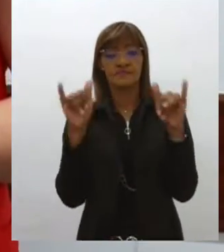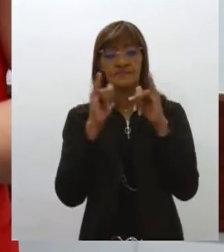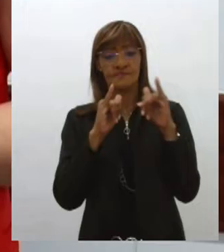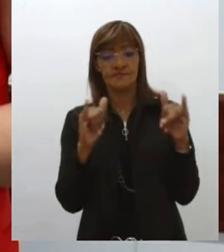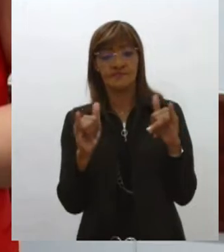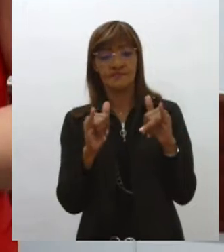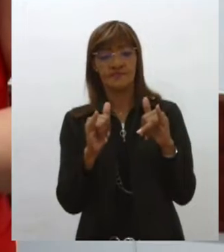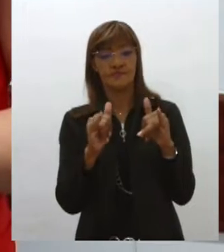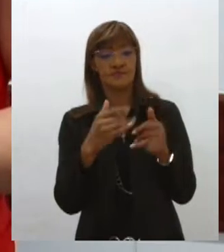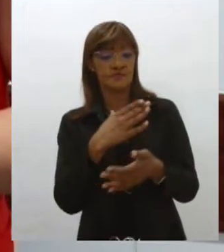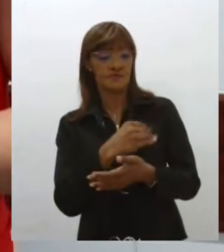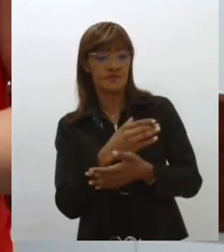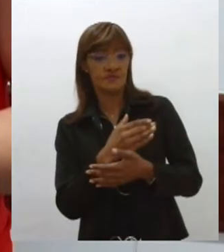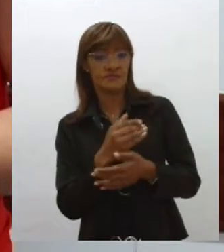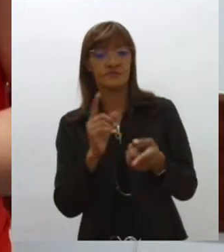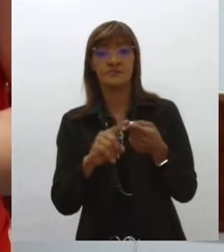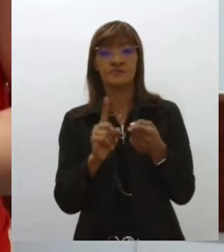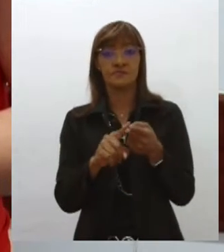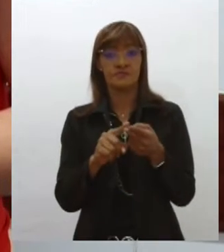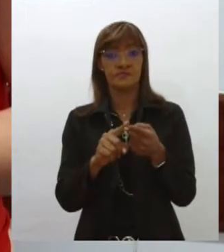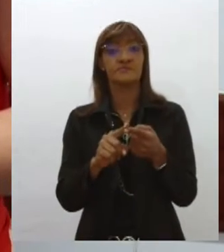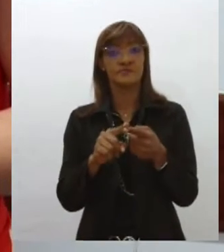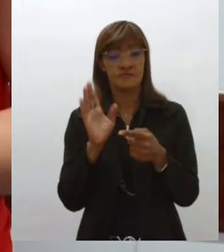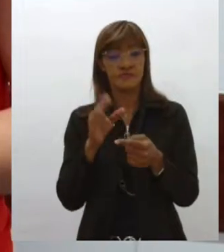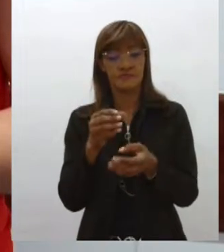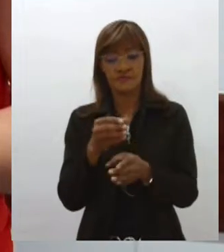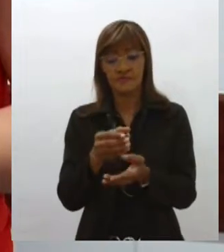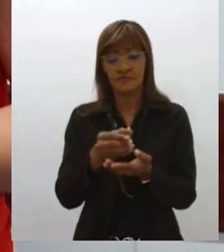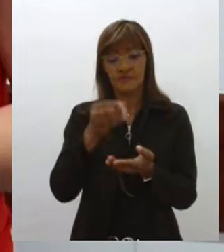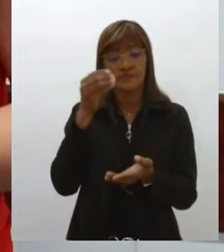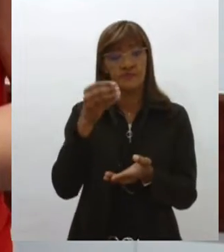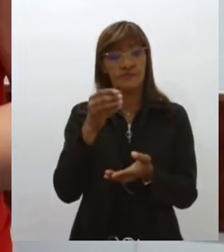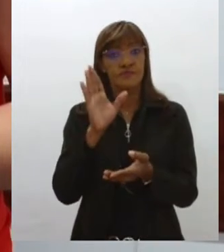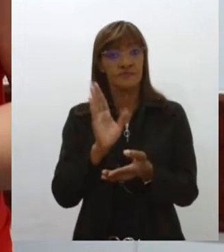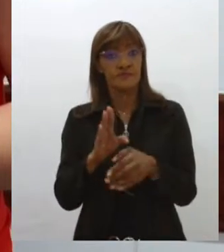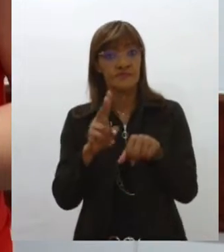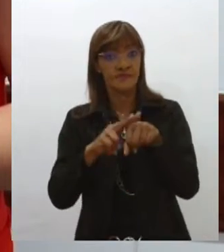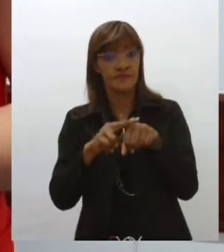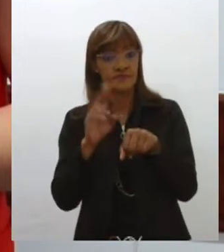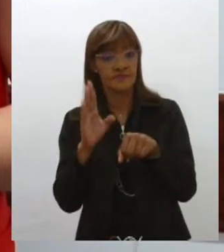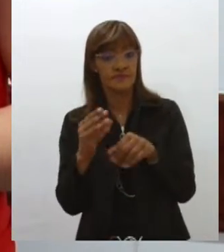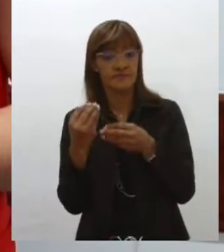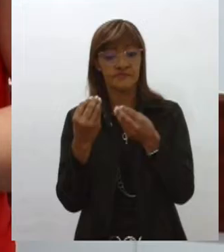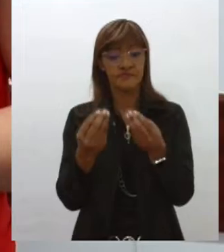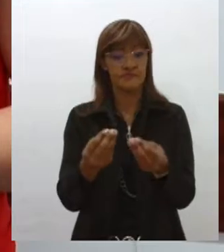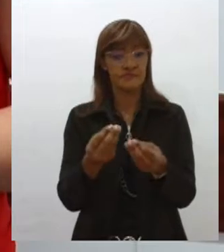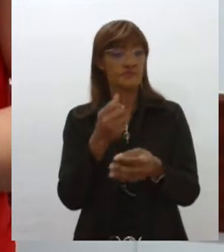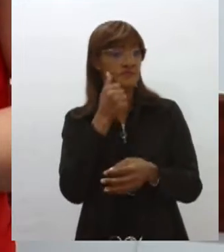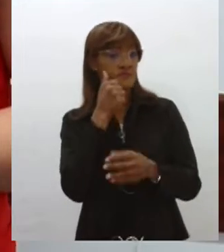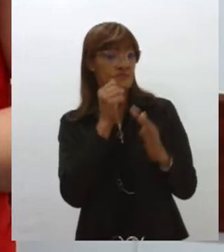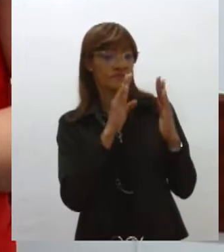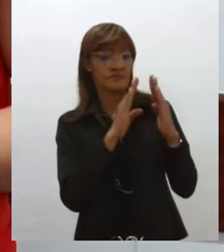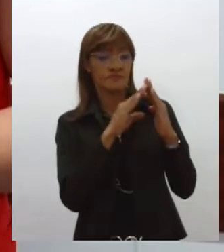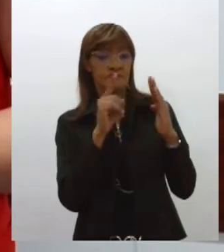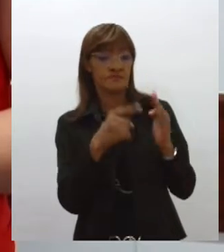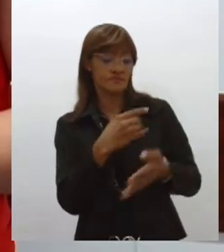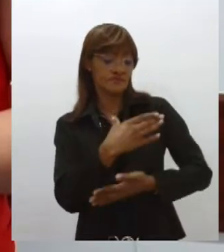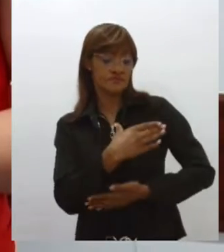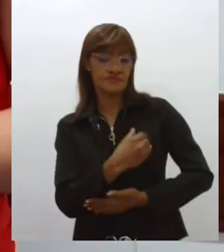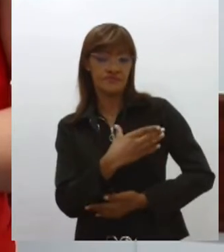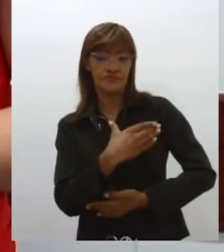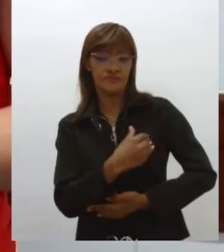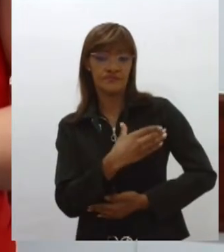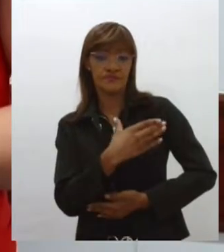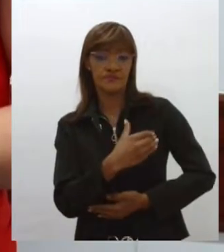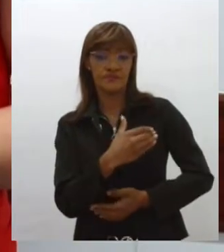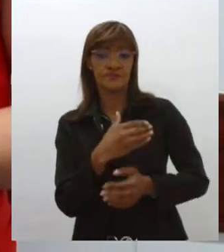como a doação de frasco. A gente tem conseguido parcerias muito importantes. Então, a mulher que está em casa, que está amamentando o seu bebê, que percebe que